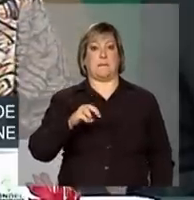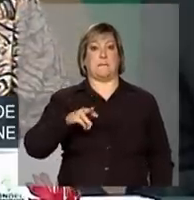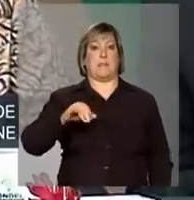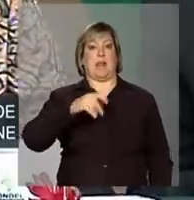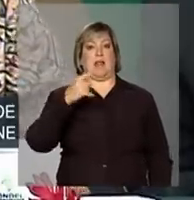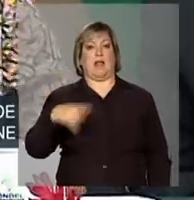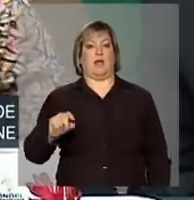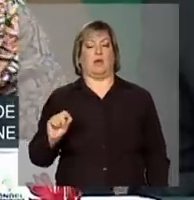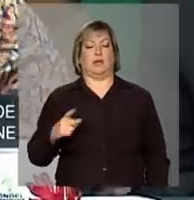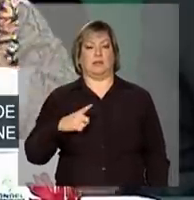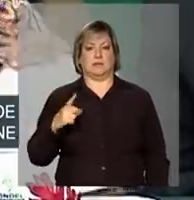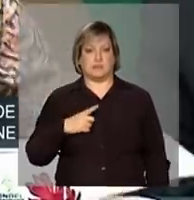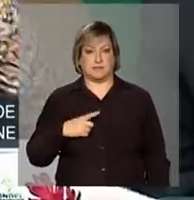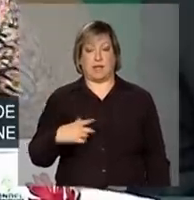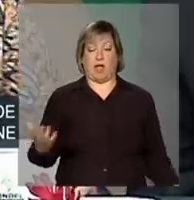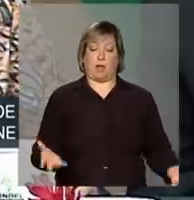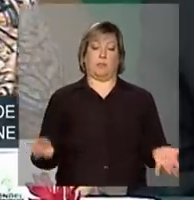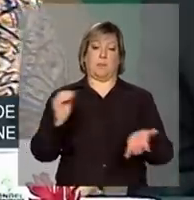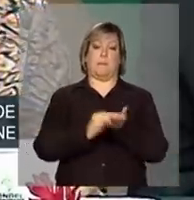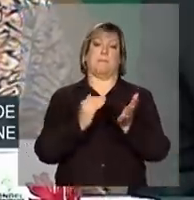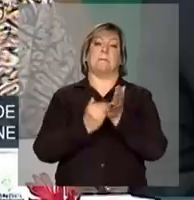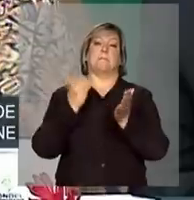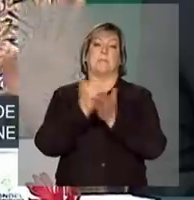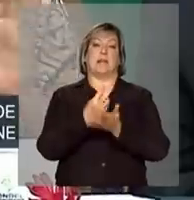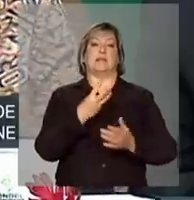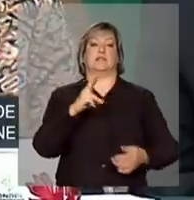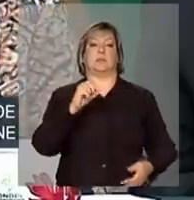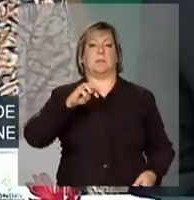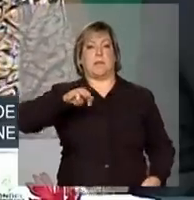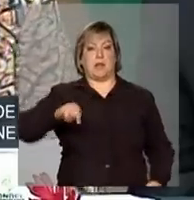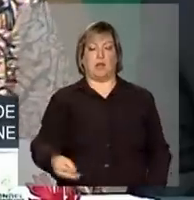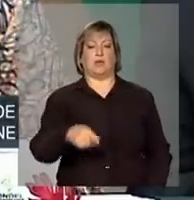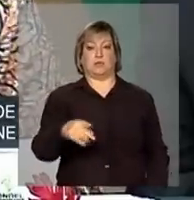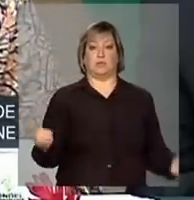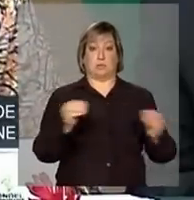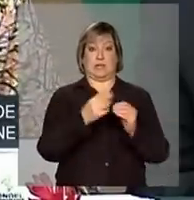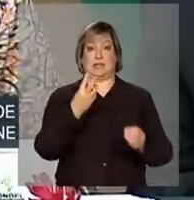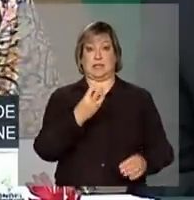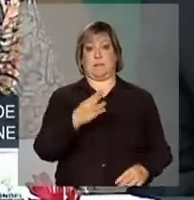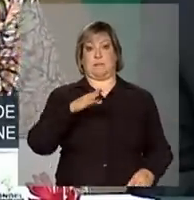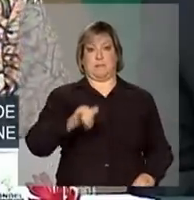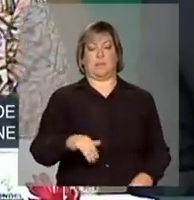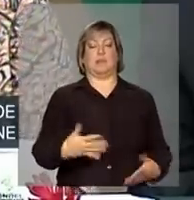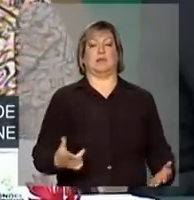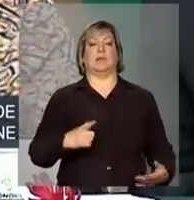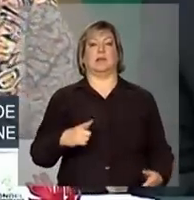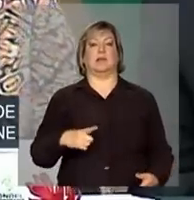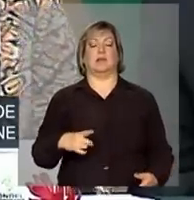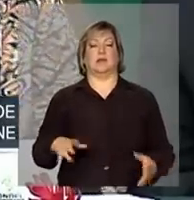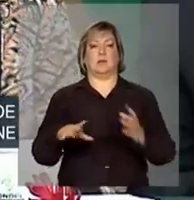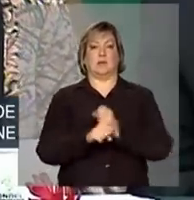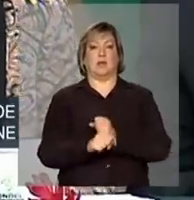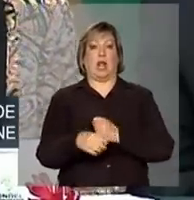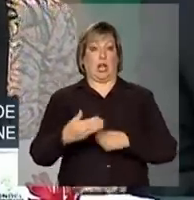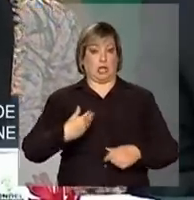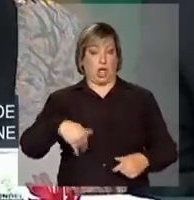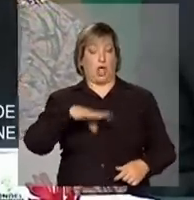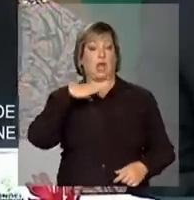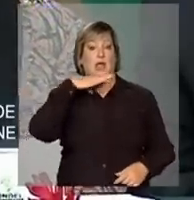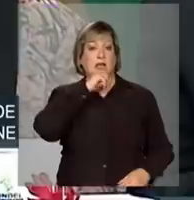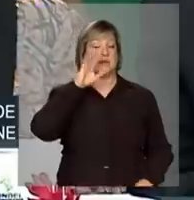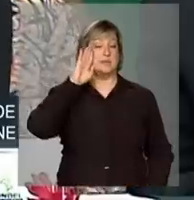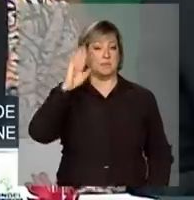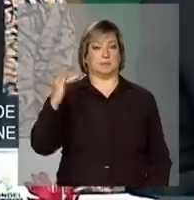350 milhões nisso. equipamentos para municípios. Nós achamos que é